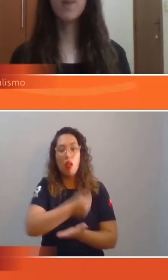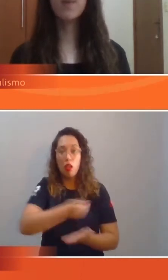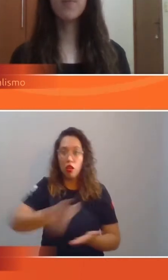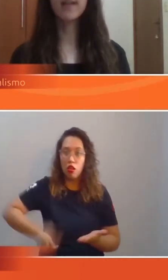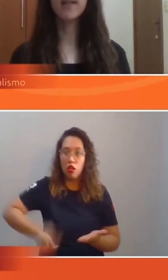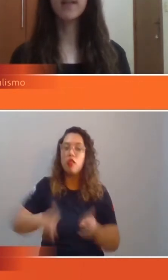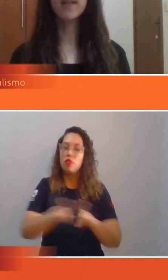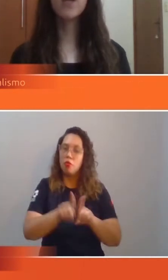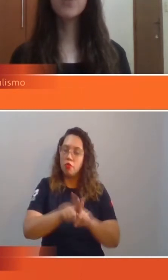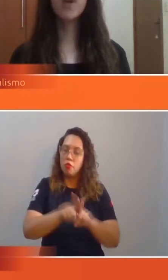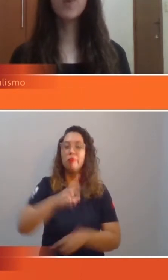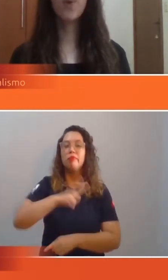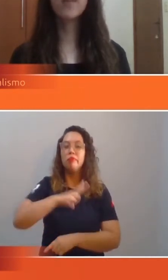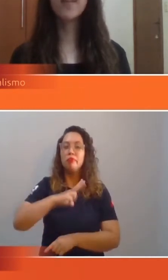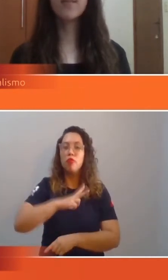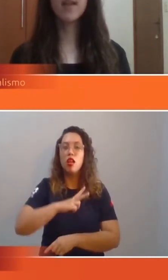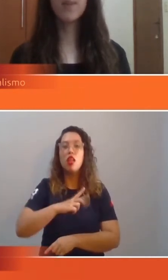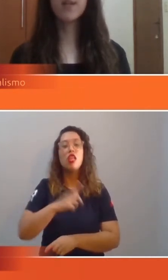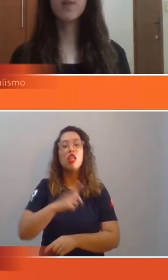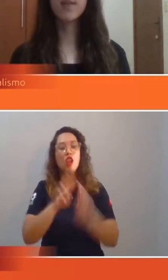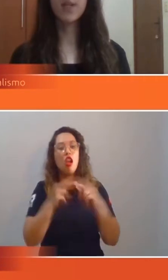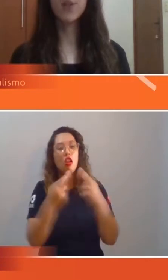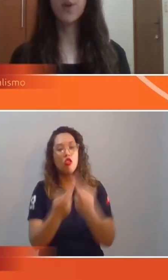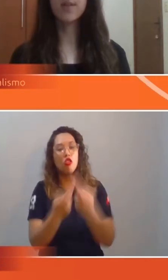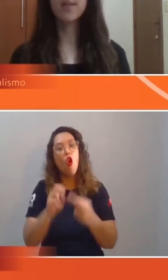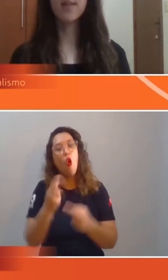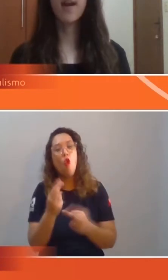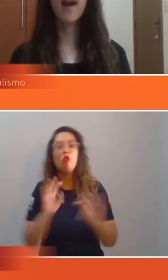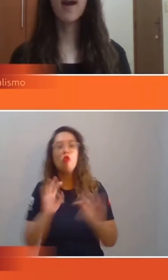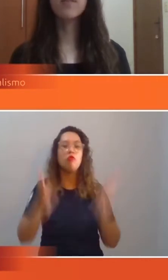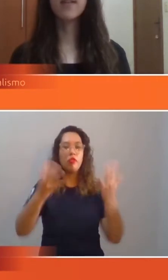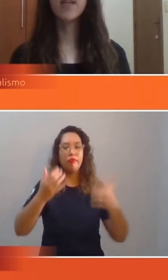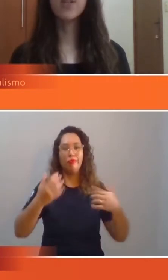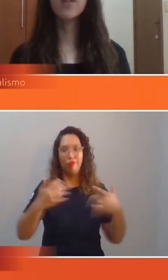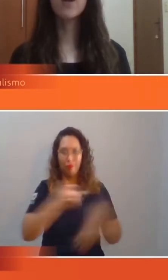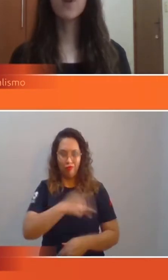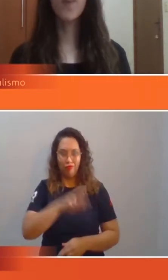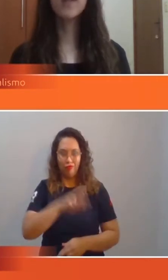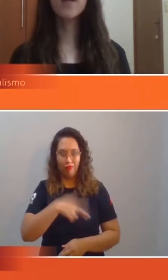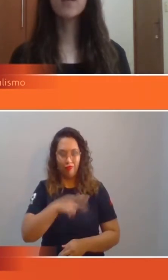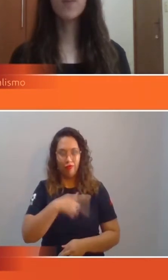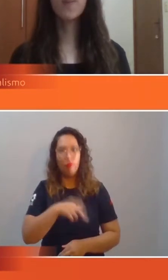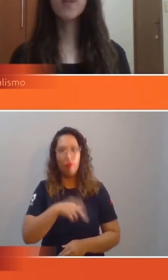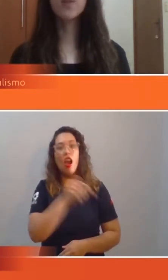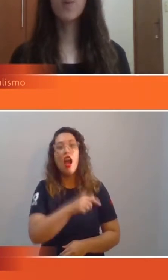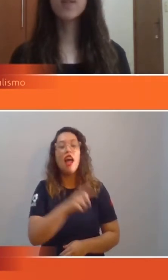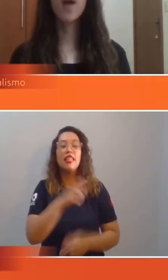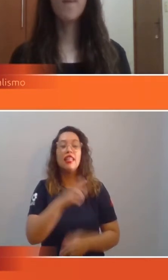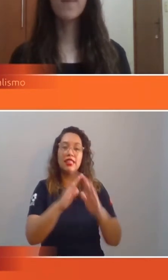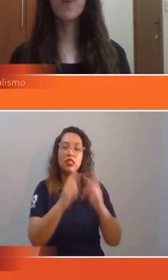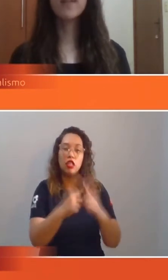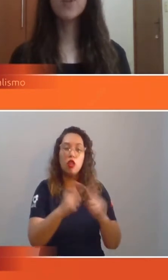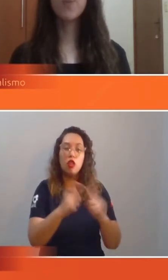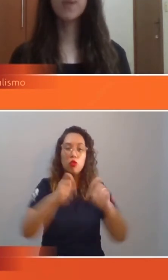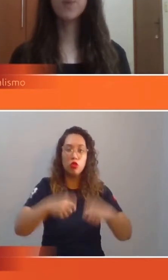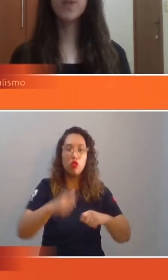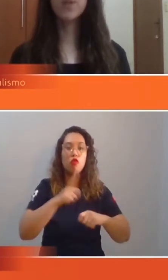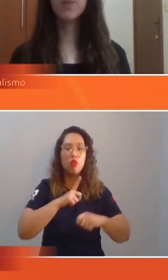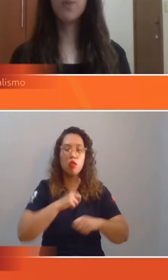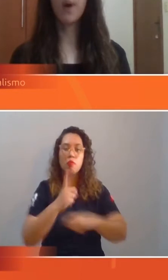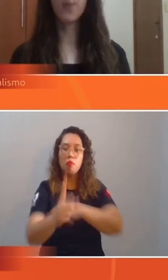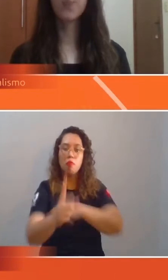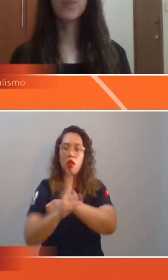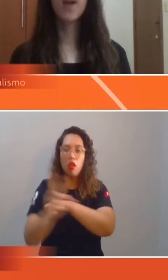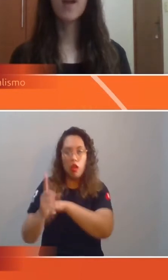e privada e de reuniões e celebrações religiosas. As igrejas só podem receber pessoas para o atendimento